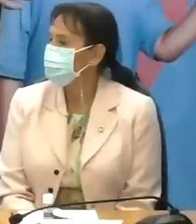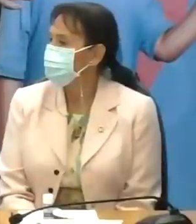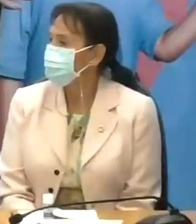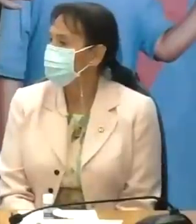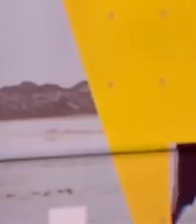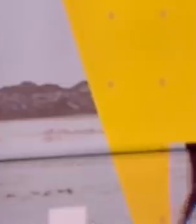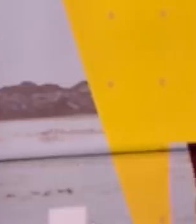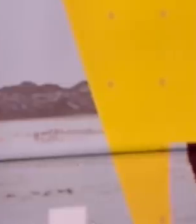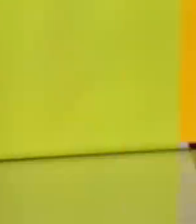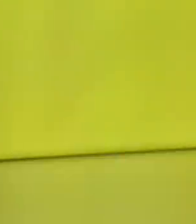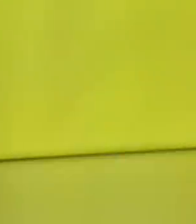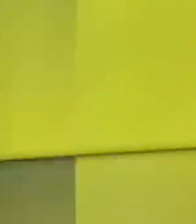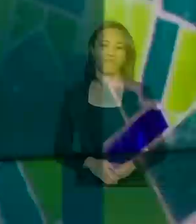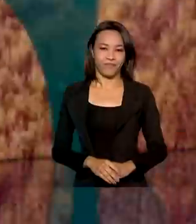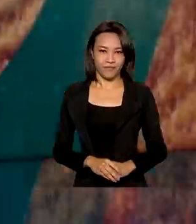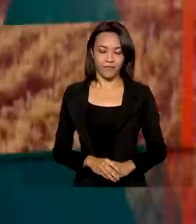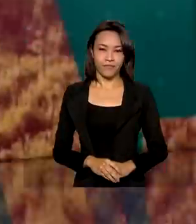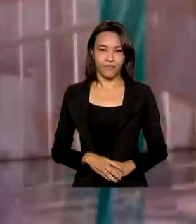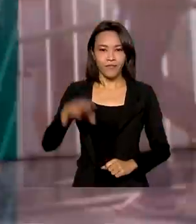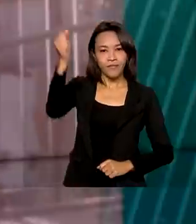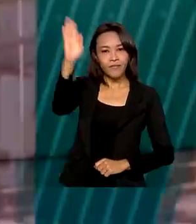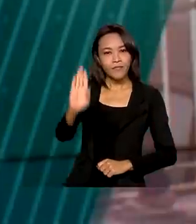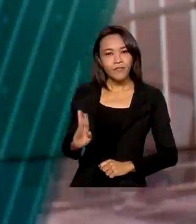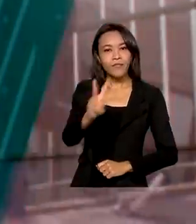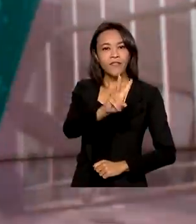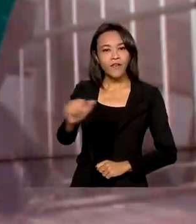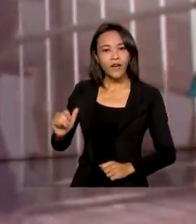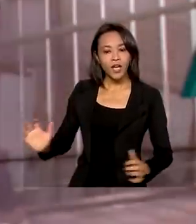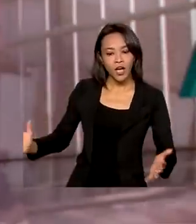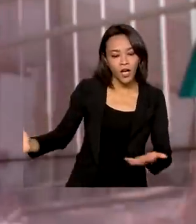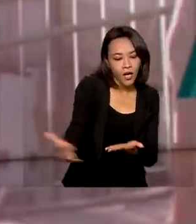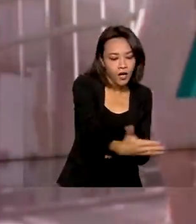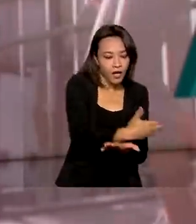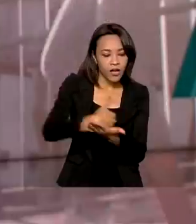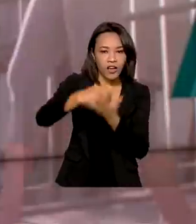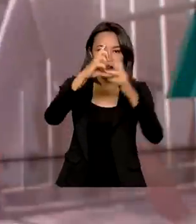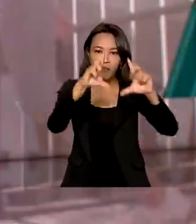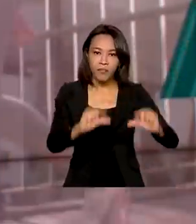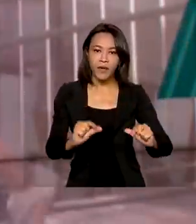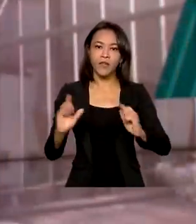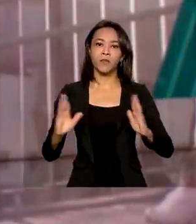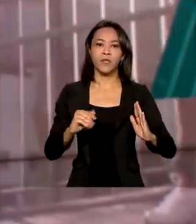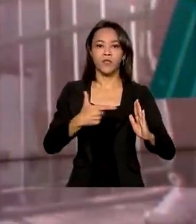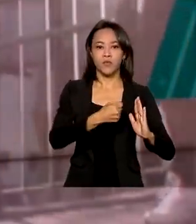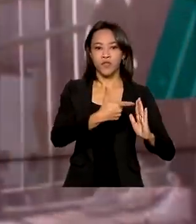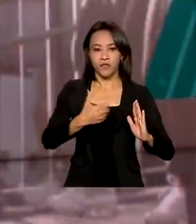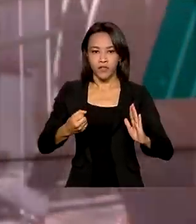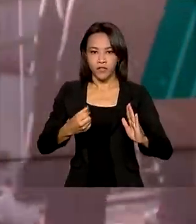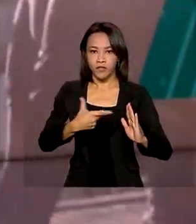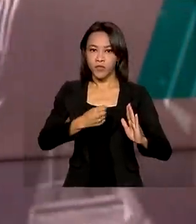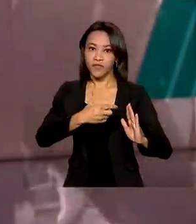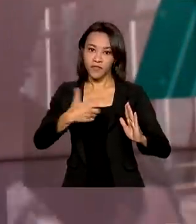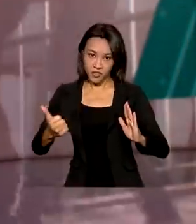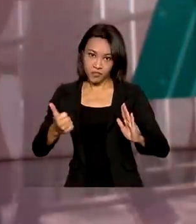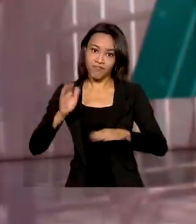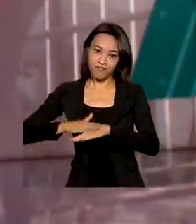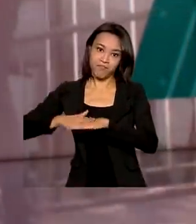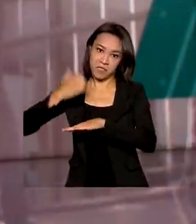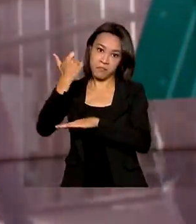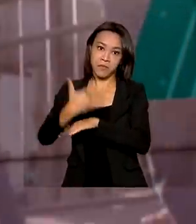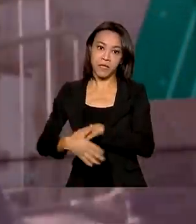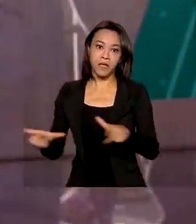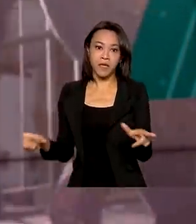da família. O Brasil vai colher menos na safra 2020 e 2021, segundo a Companhia Nacional de